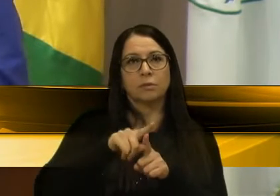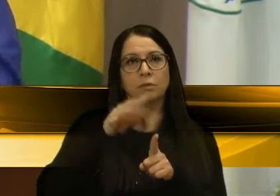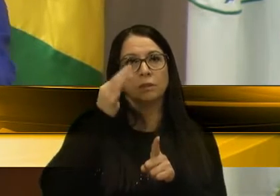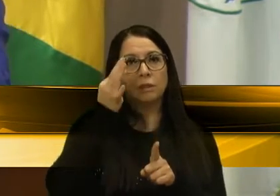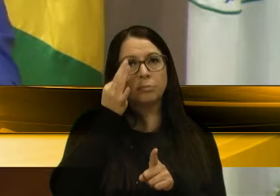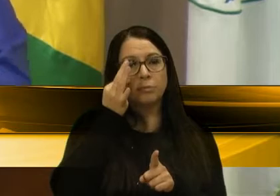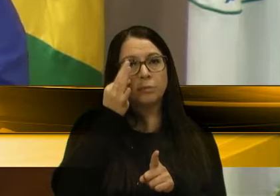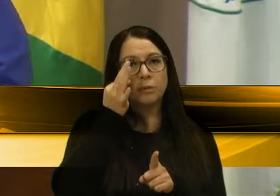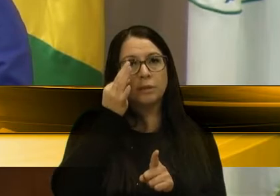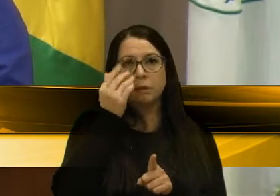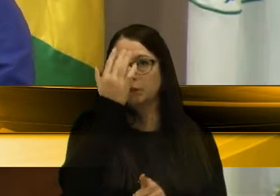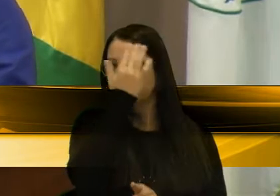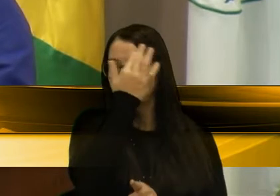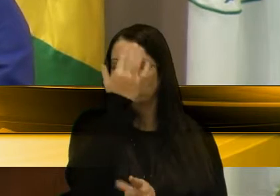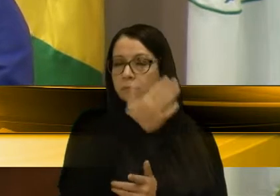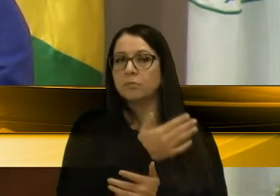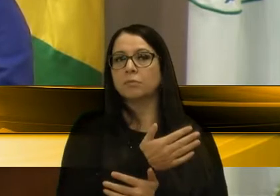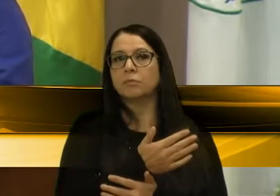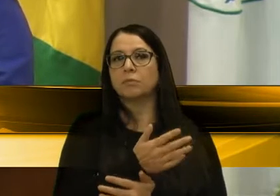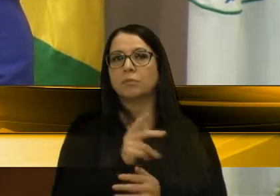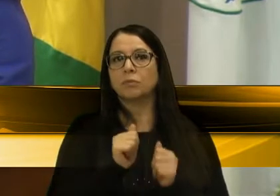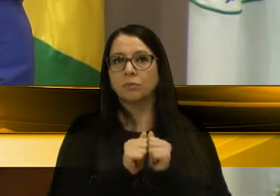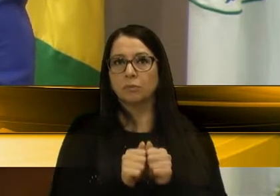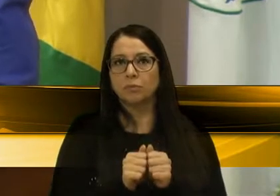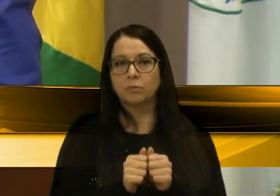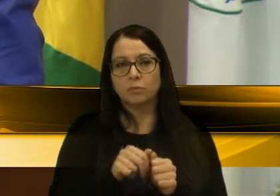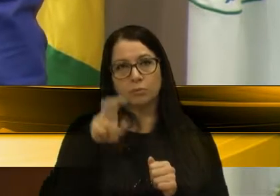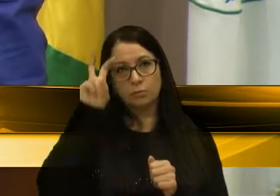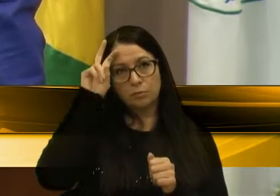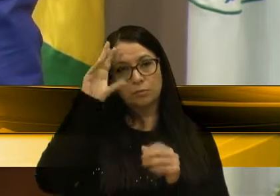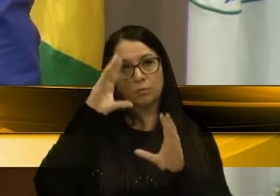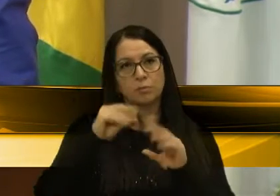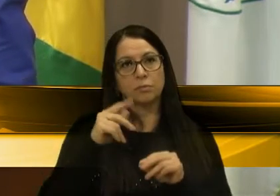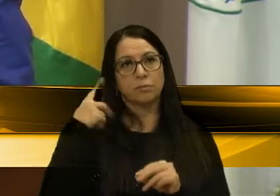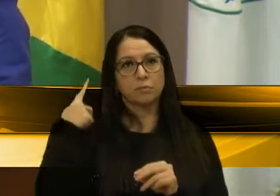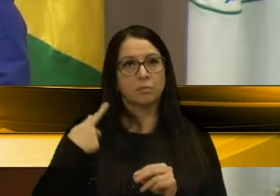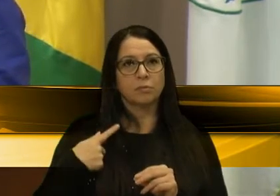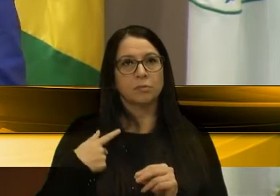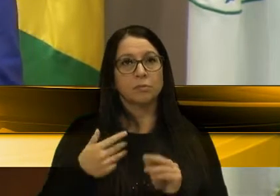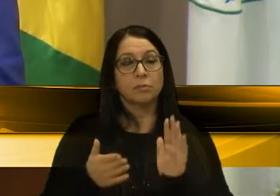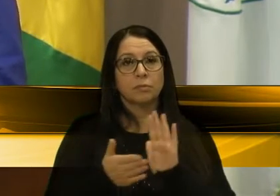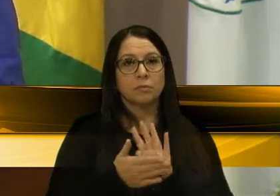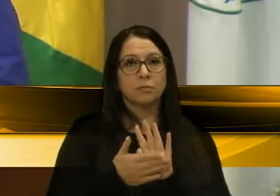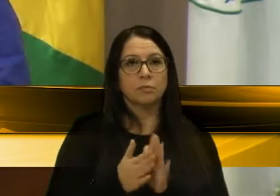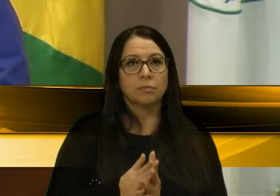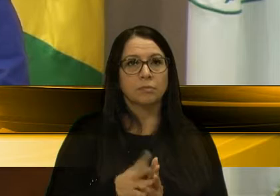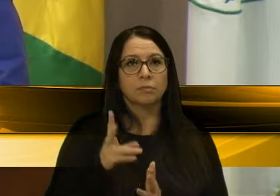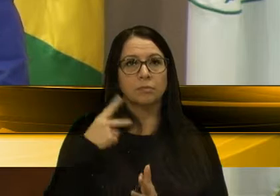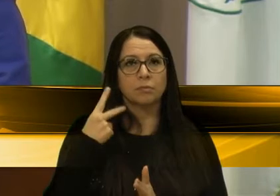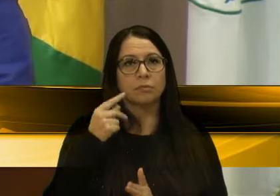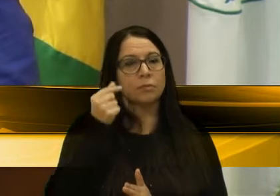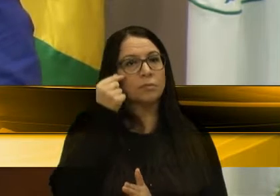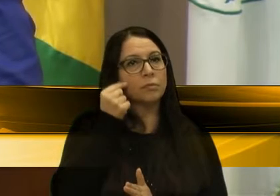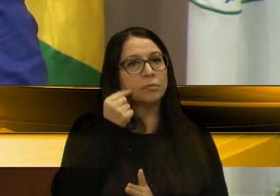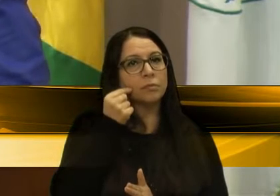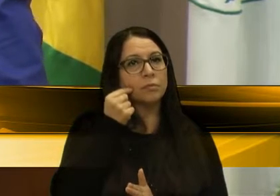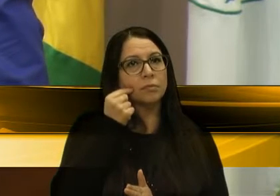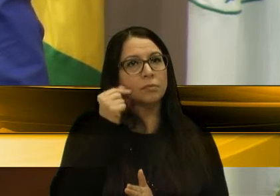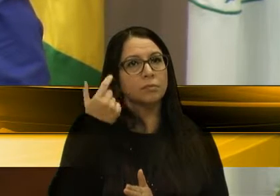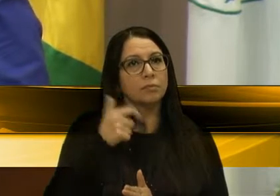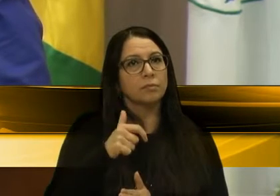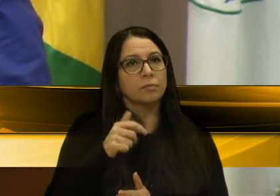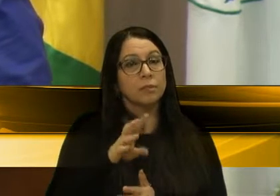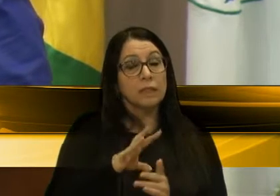na reunião do Adiló, que esteve lá conosco na quinta-noite, Gladys, proponente, vereador Bandeira. Acho que